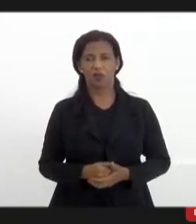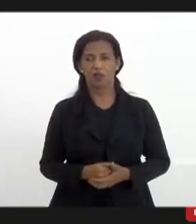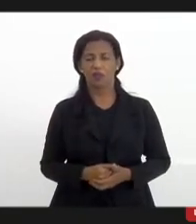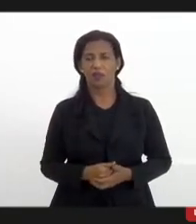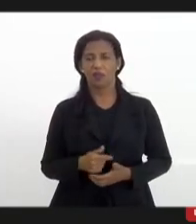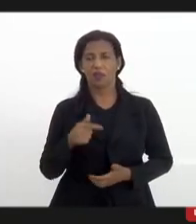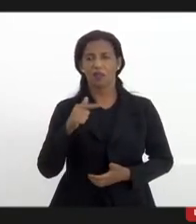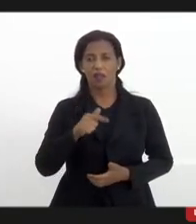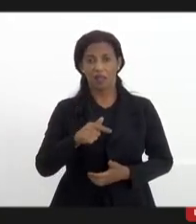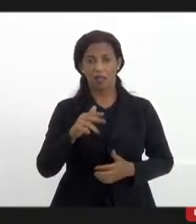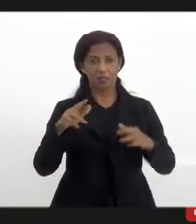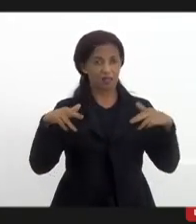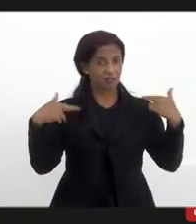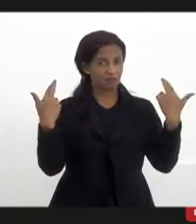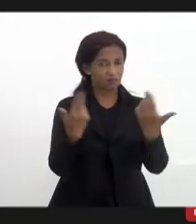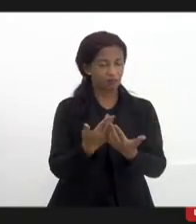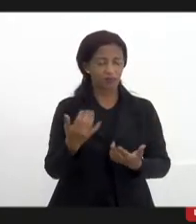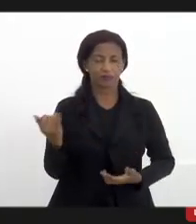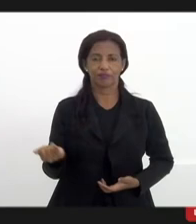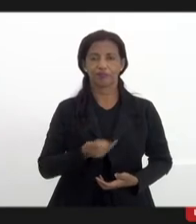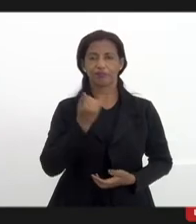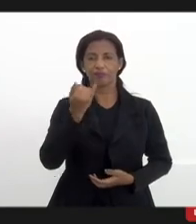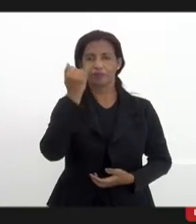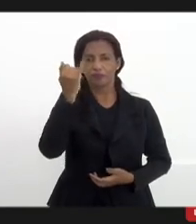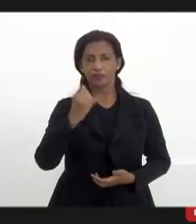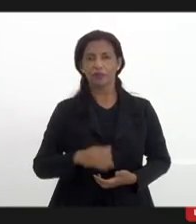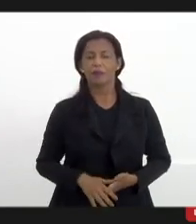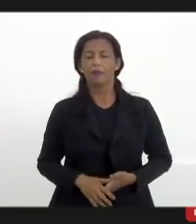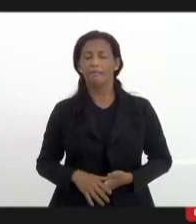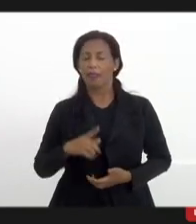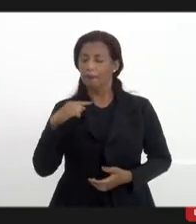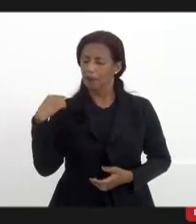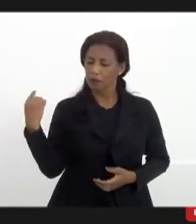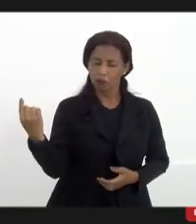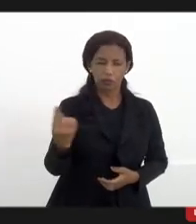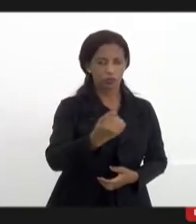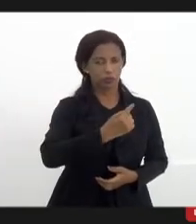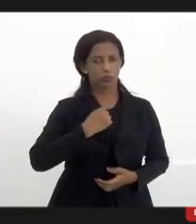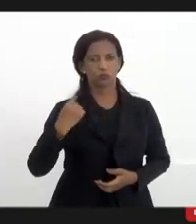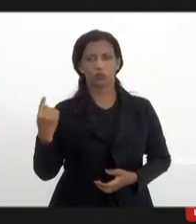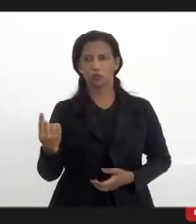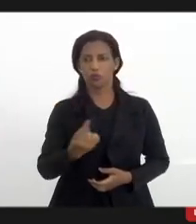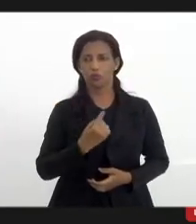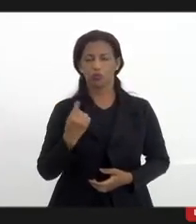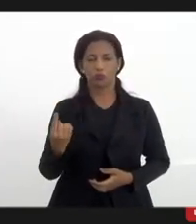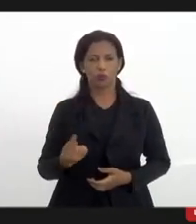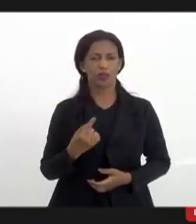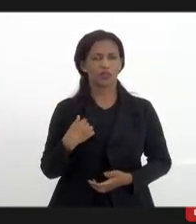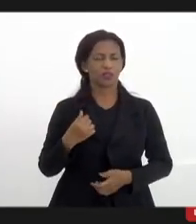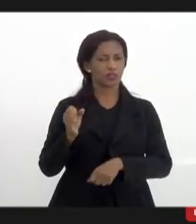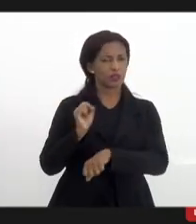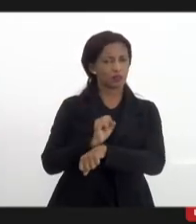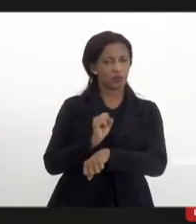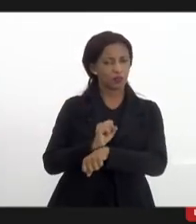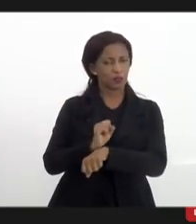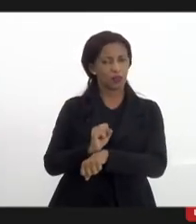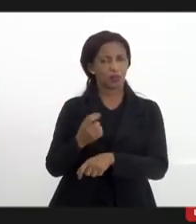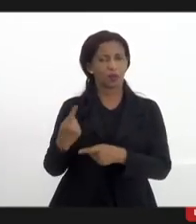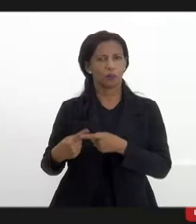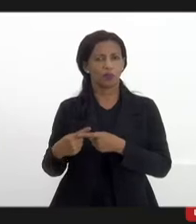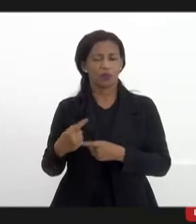essa audiência é importante está sendo muito importante para todos nós a gente estava eu me sentia desamparado